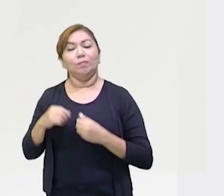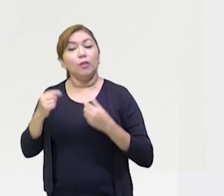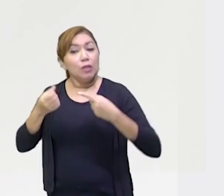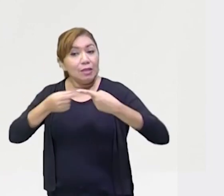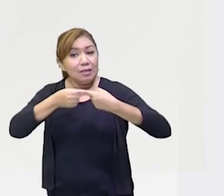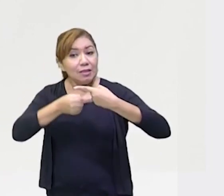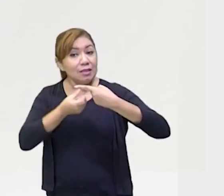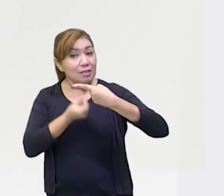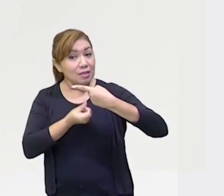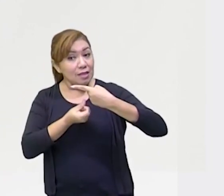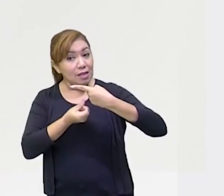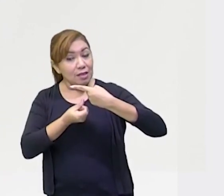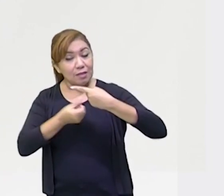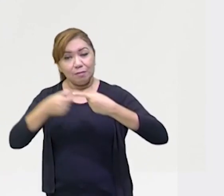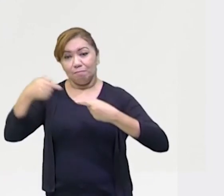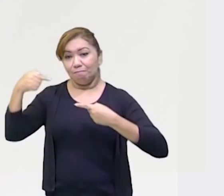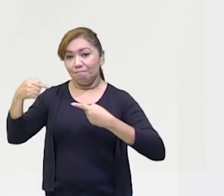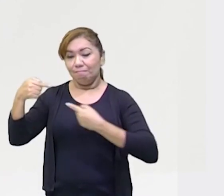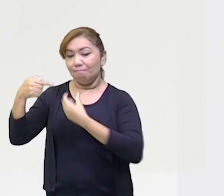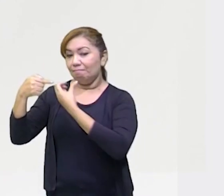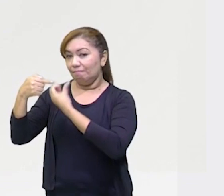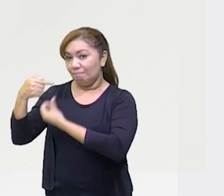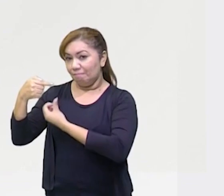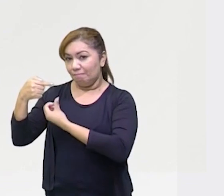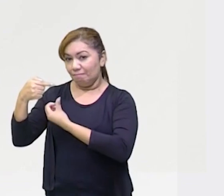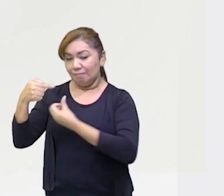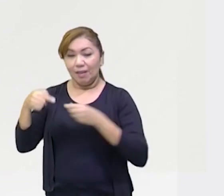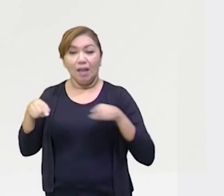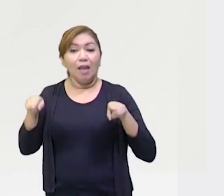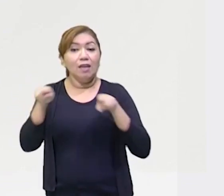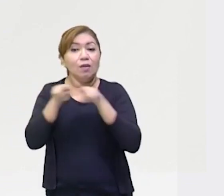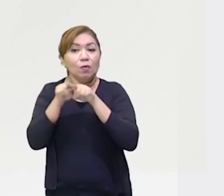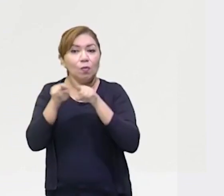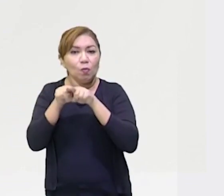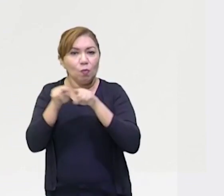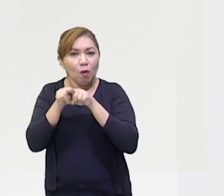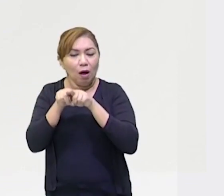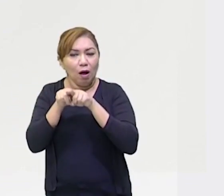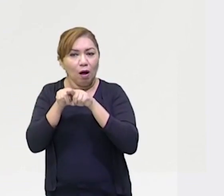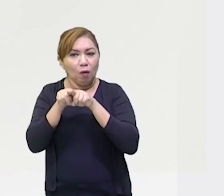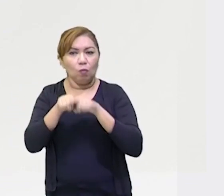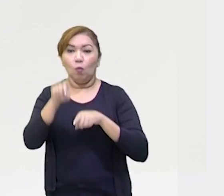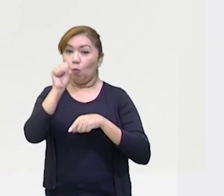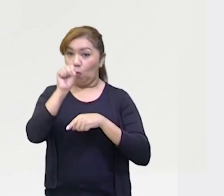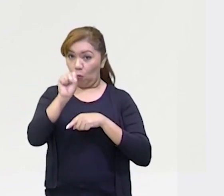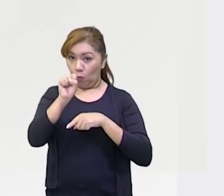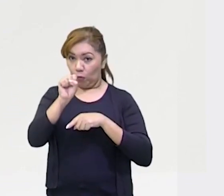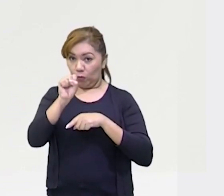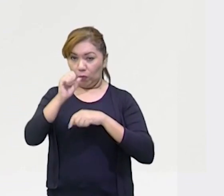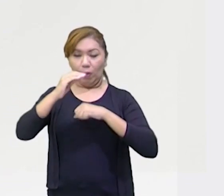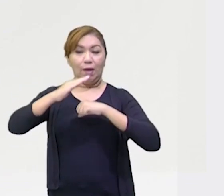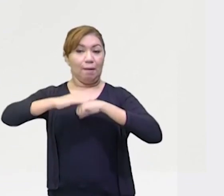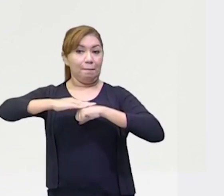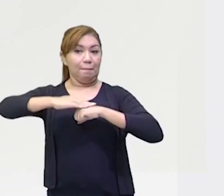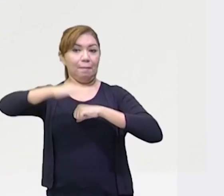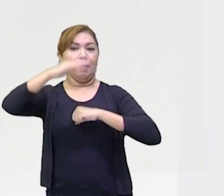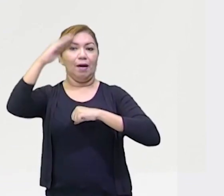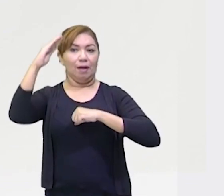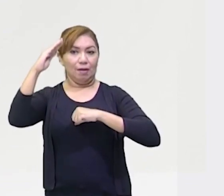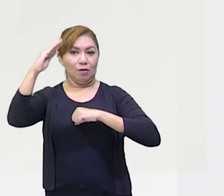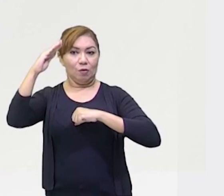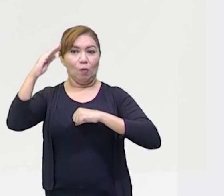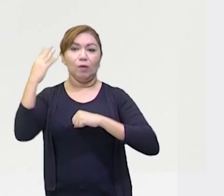Eu presto atenção no numerador. Qual o maior numerador? Oito é maior que quatro. Logo,